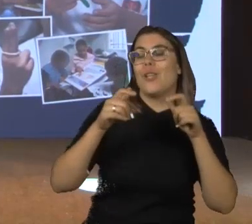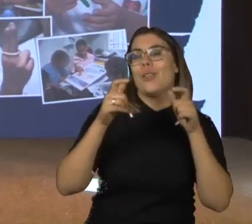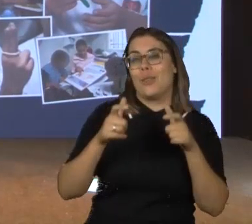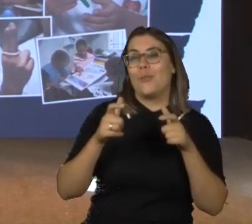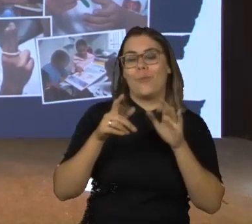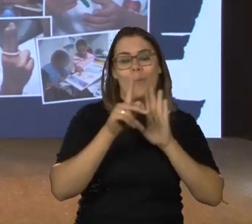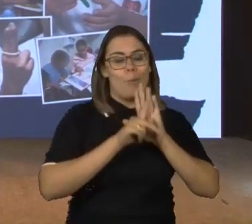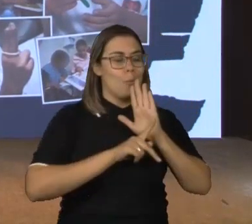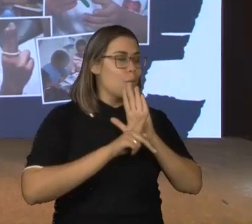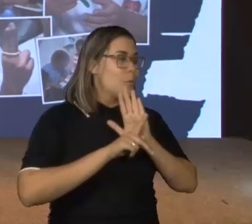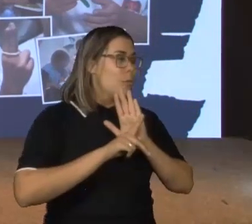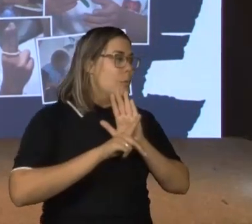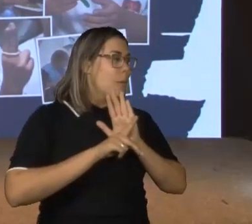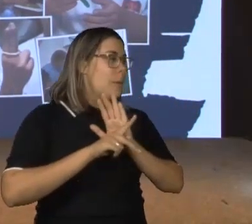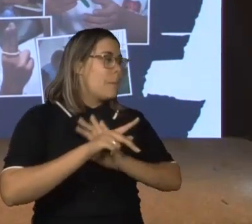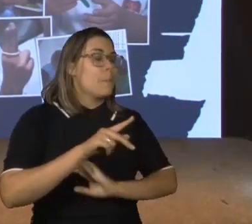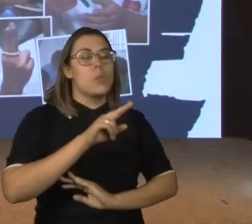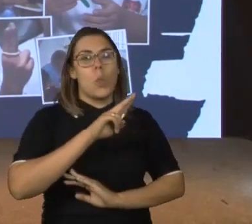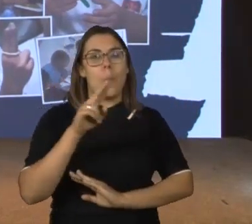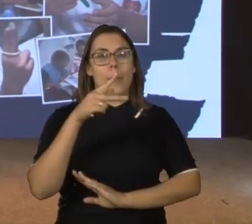que se chama Projeto Pipa,